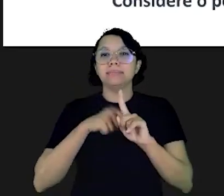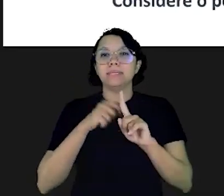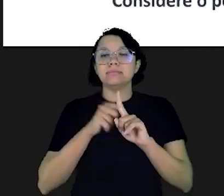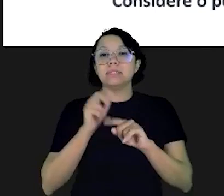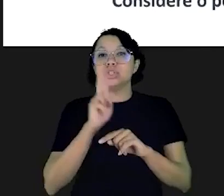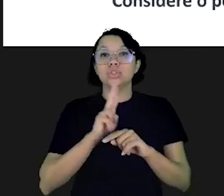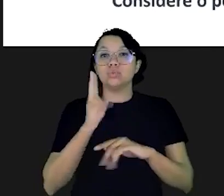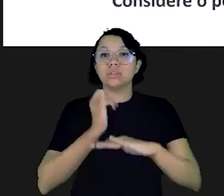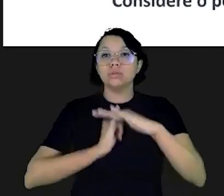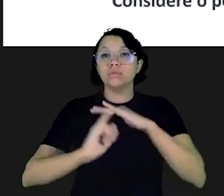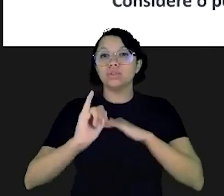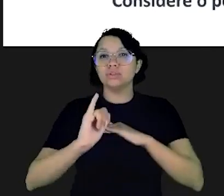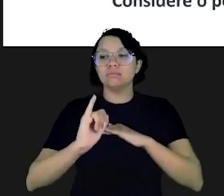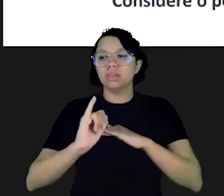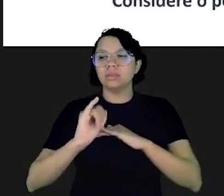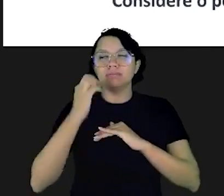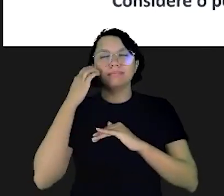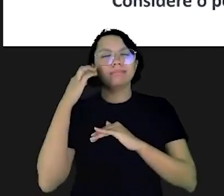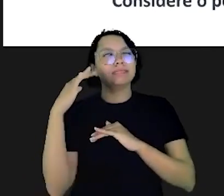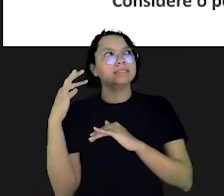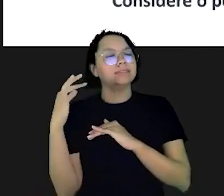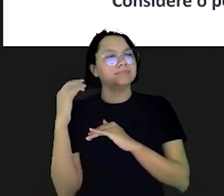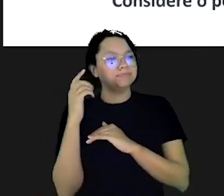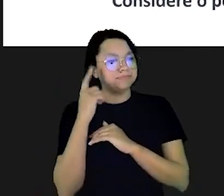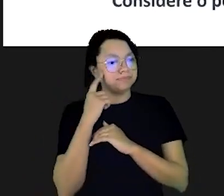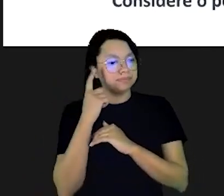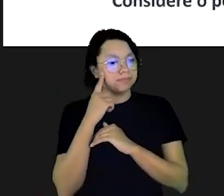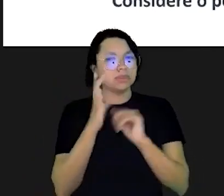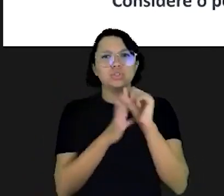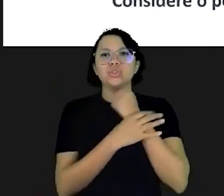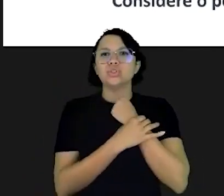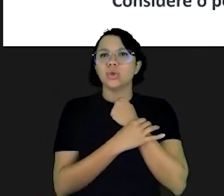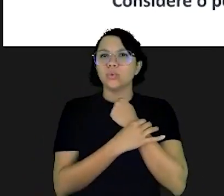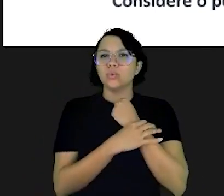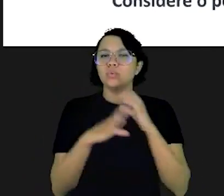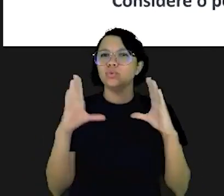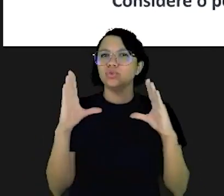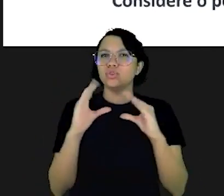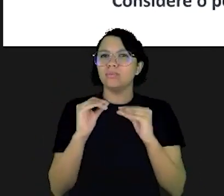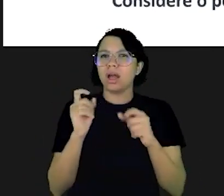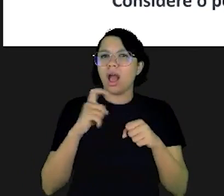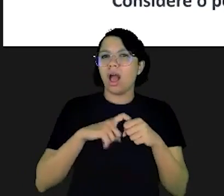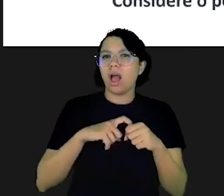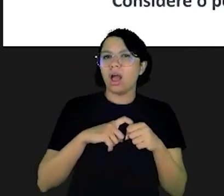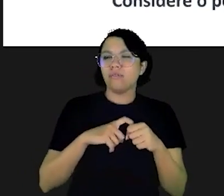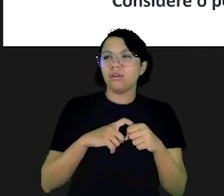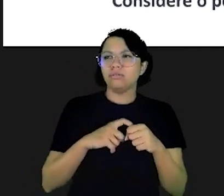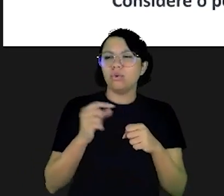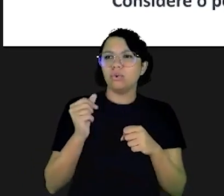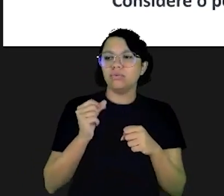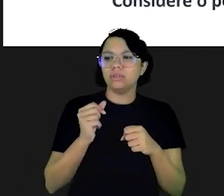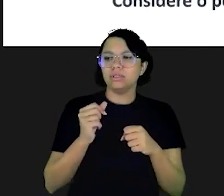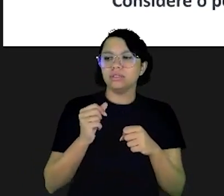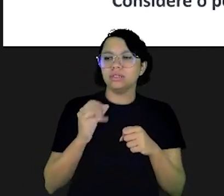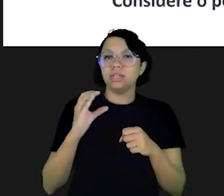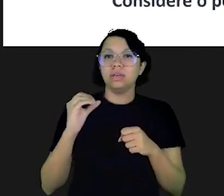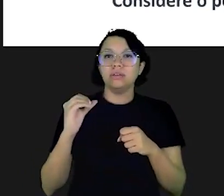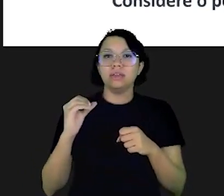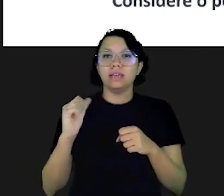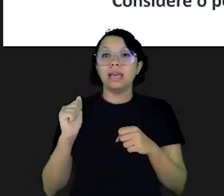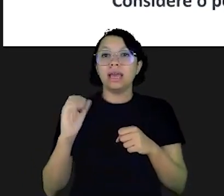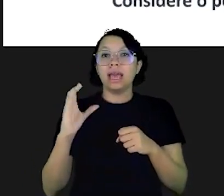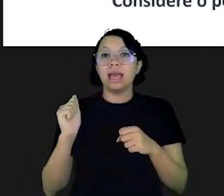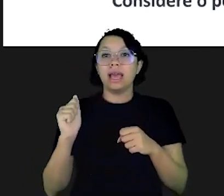300 reais por mês e aplicar isso vamos pensar aqui num investimento seguro e de baixa rentabilidade com uma